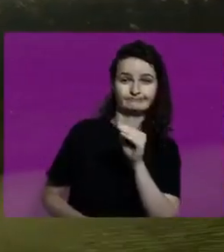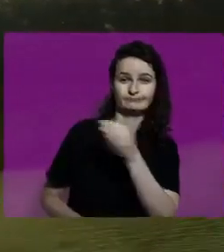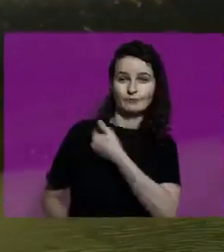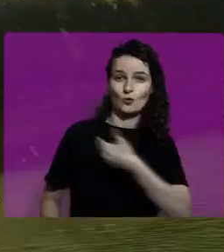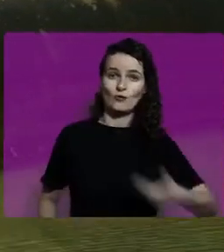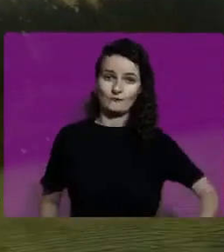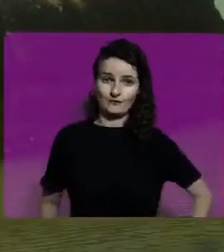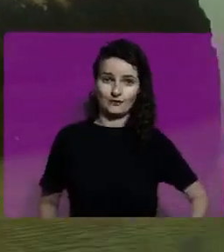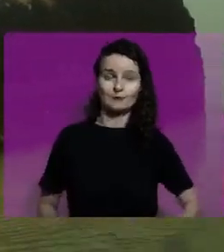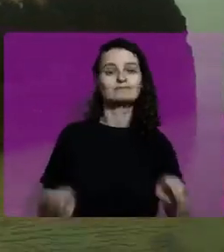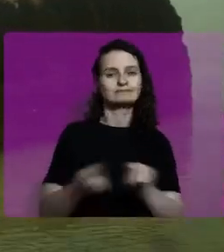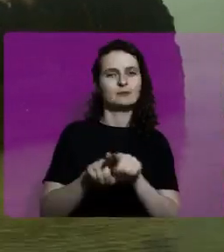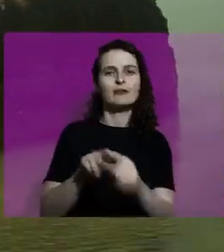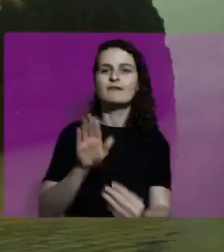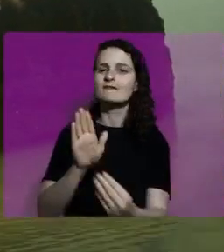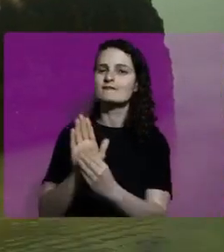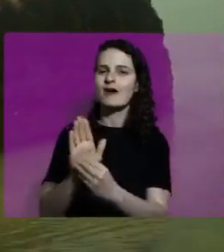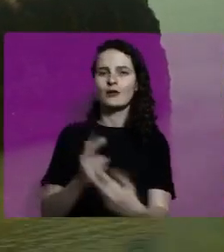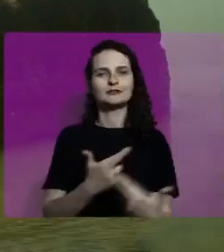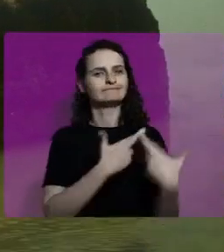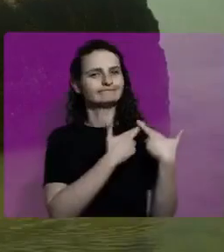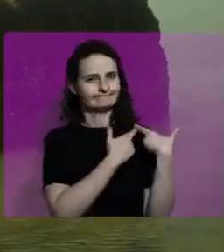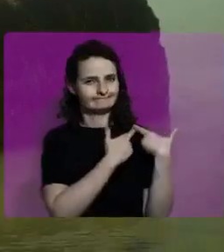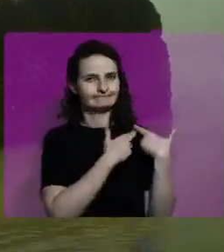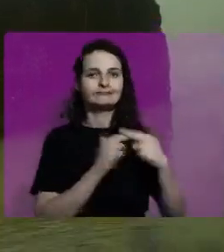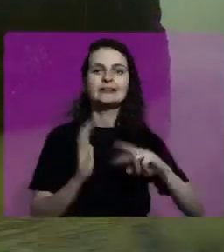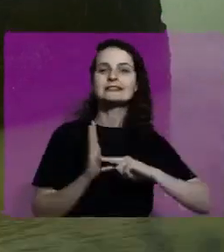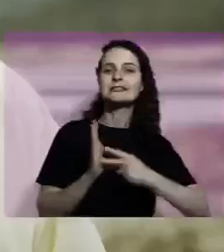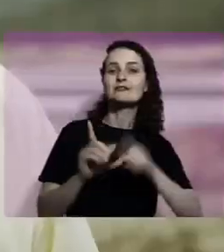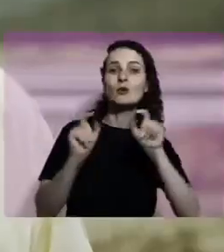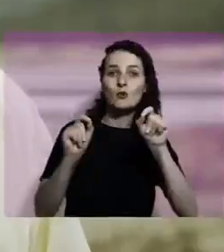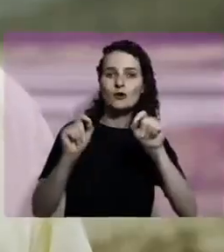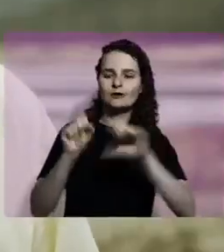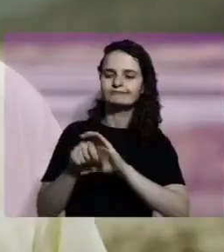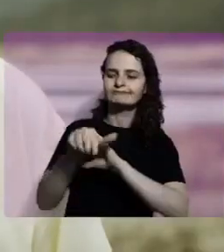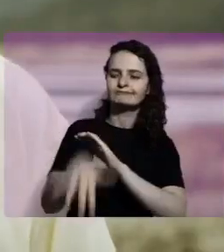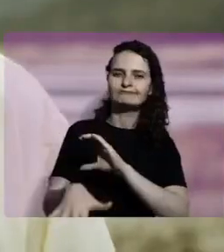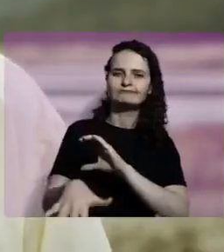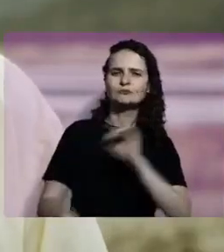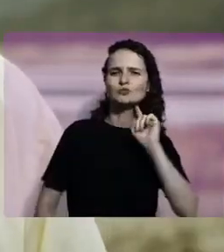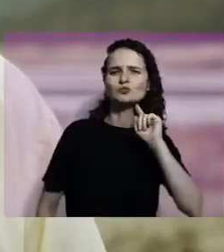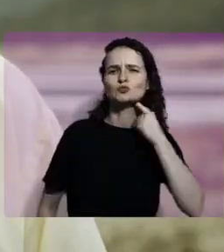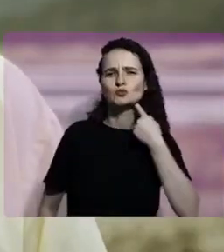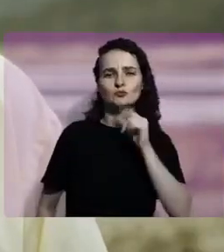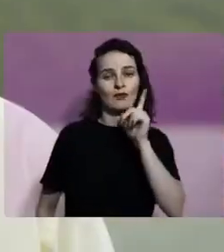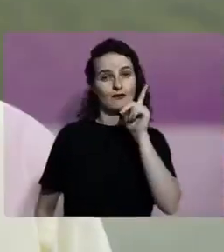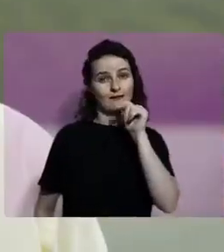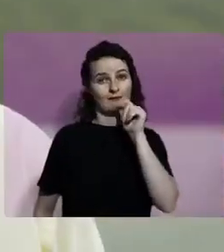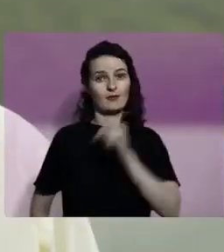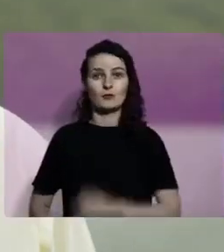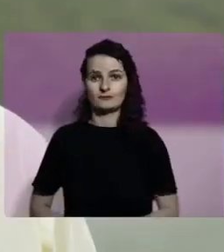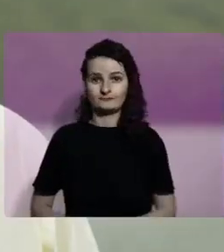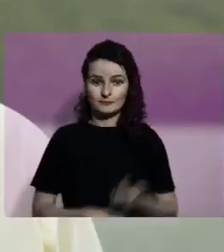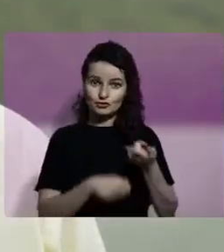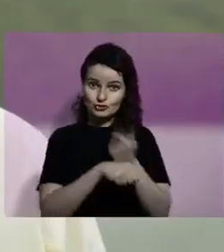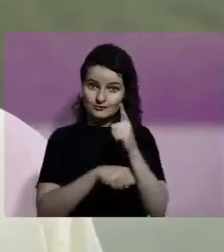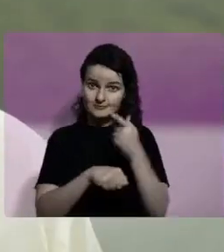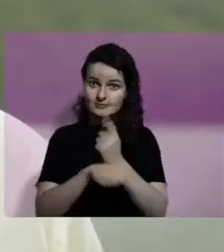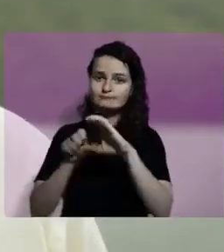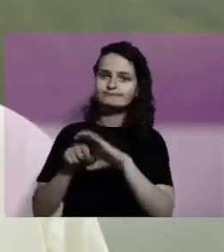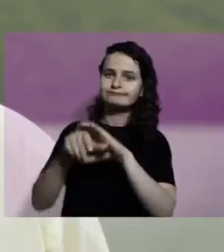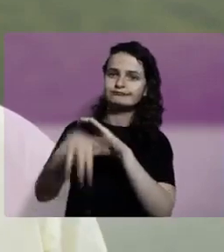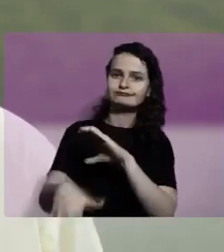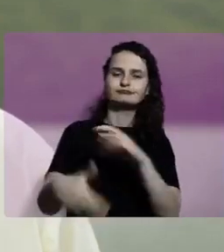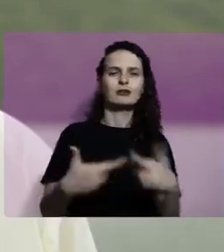a irresponsabilidade de algumas pessoas. O resultado é esse esgoto poluindo nossas águas. A gestão do esgoto em